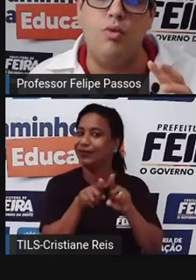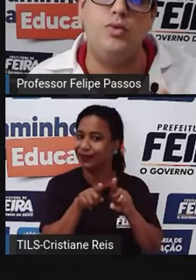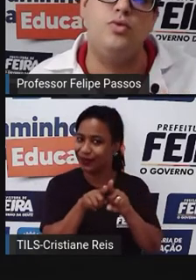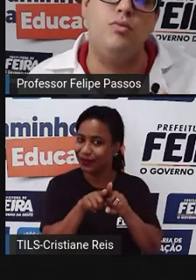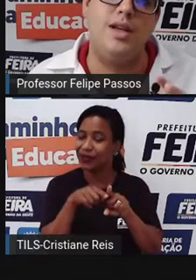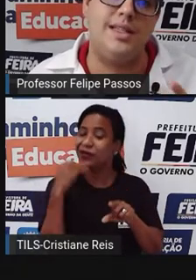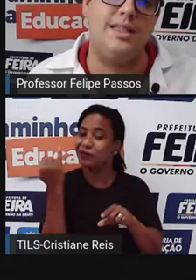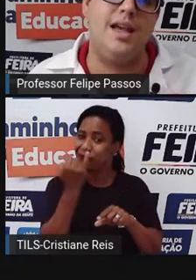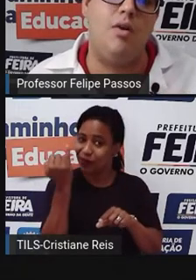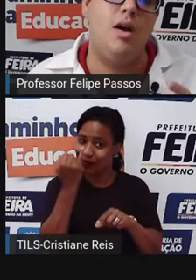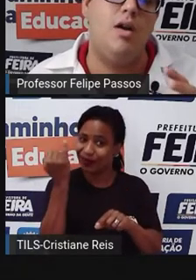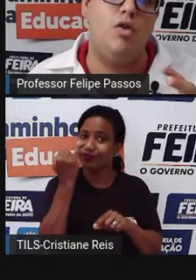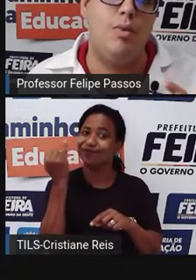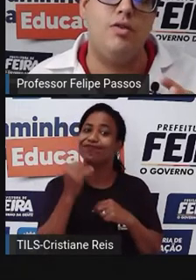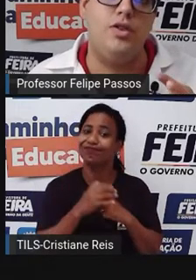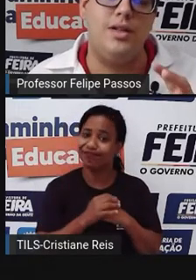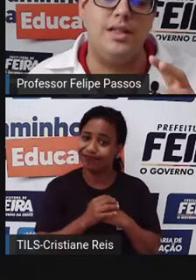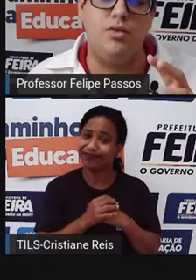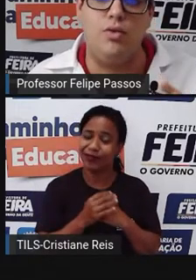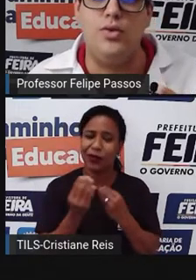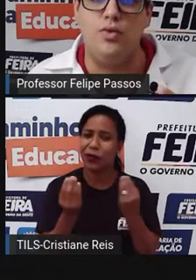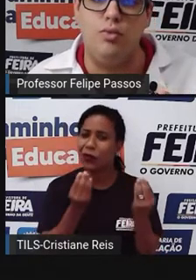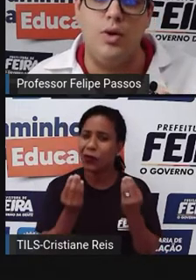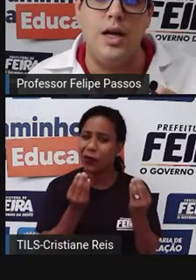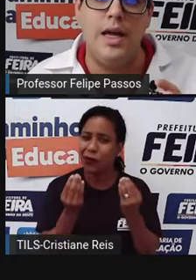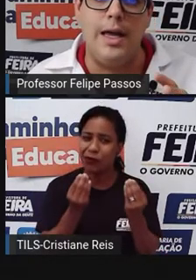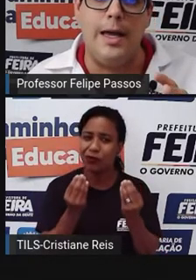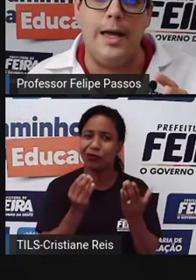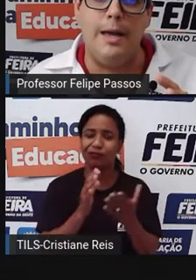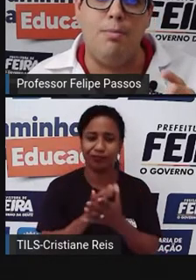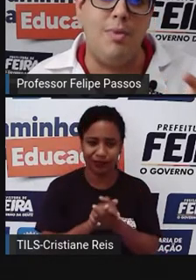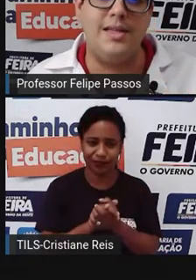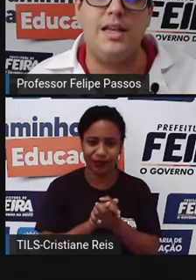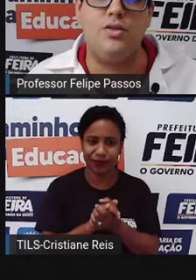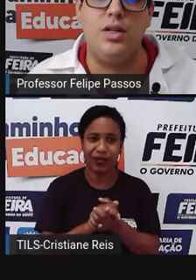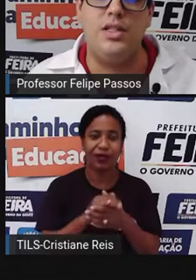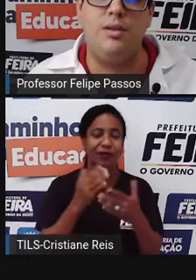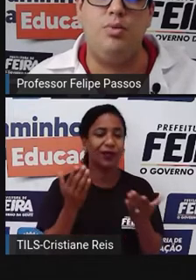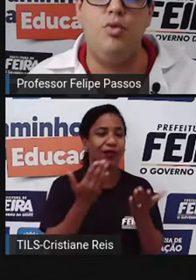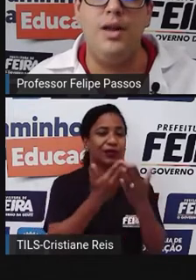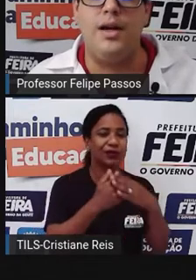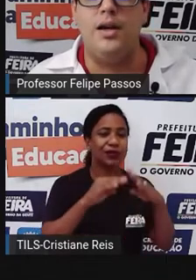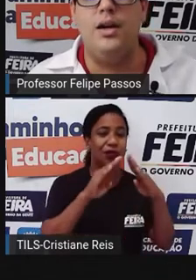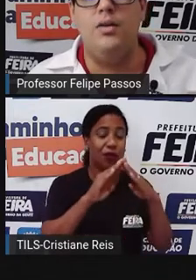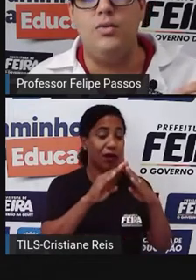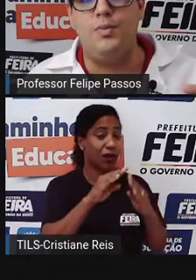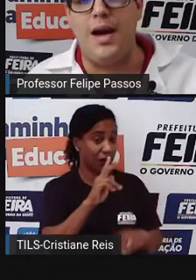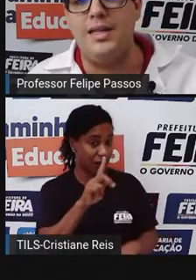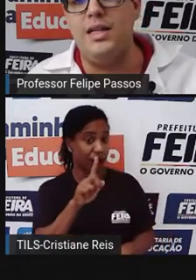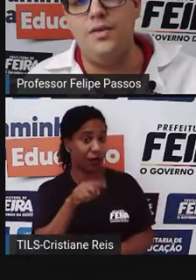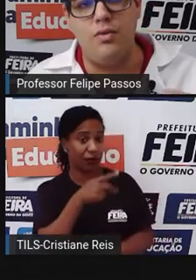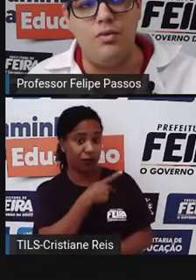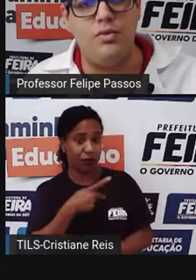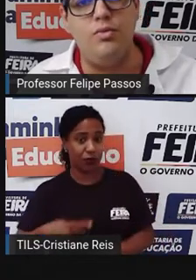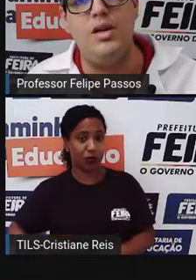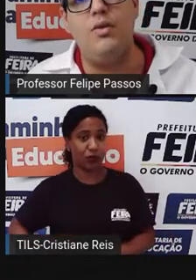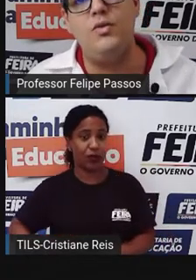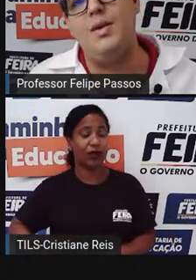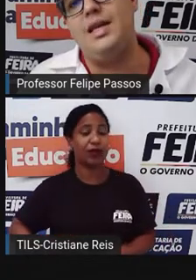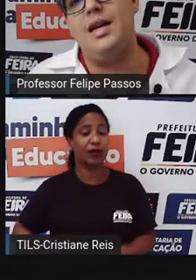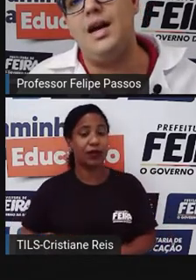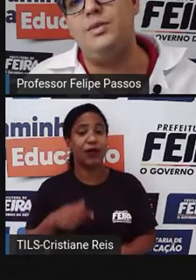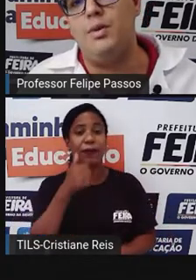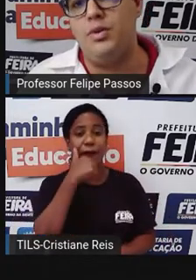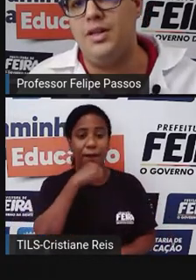um consumo essencial. Como é que eu digo assim, consumo? Por mais que a escola seja pública, os pais, eles vão consumir